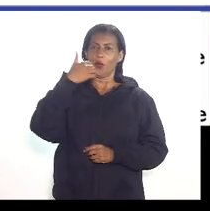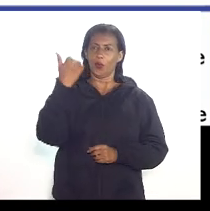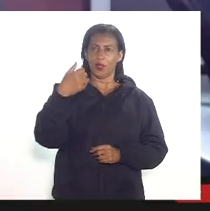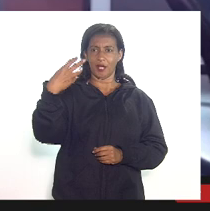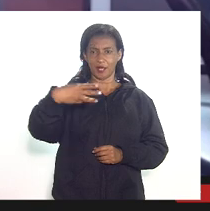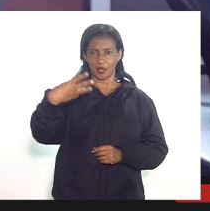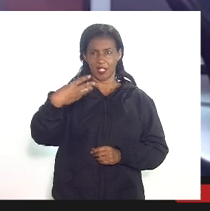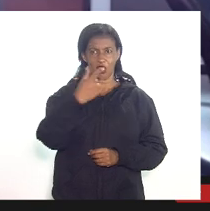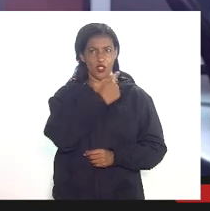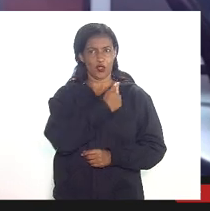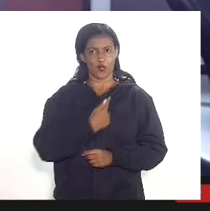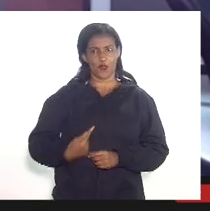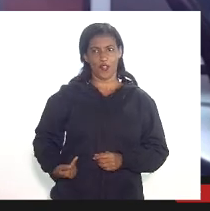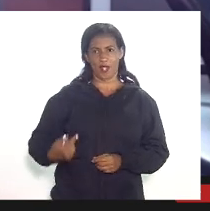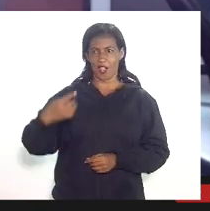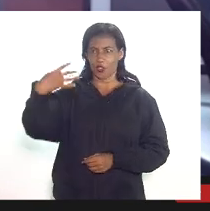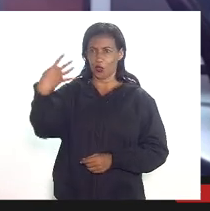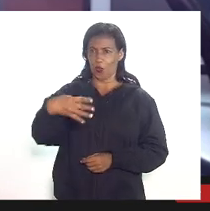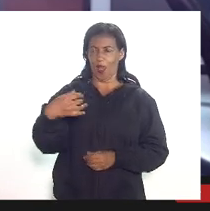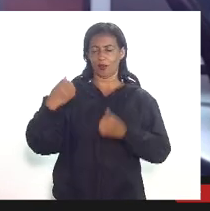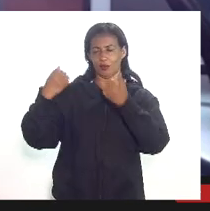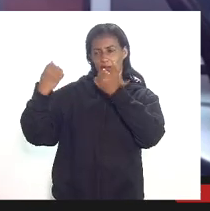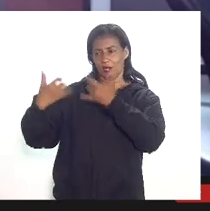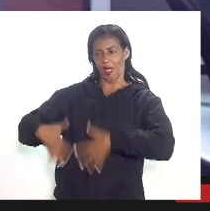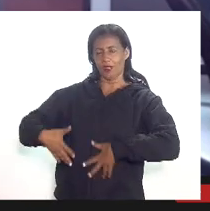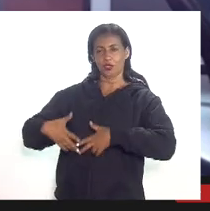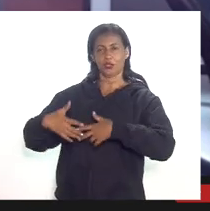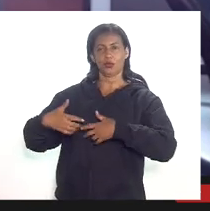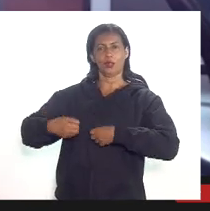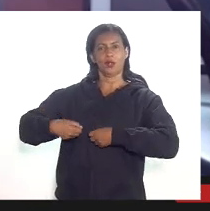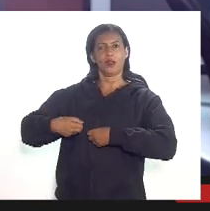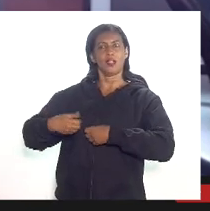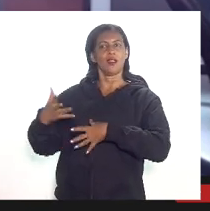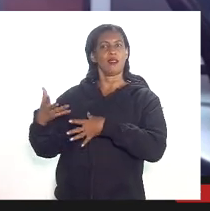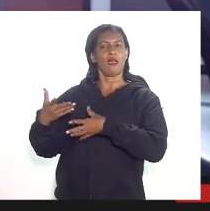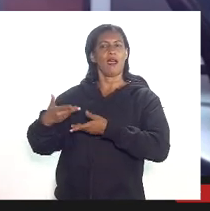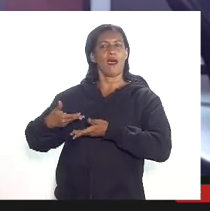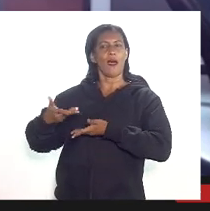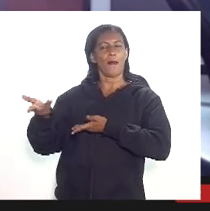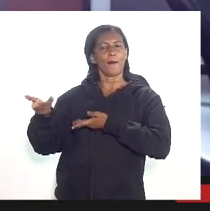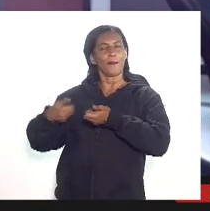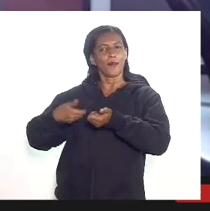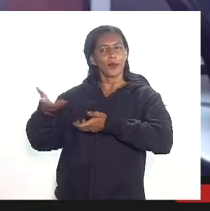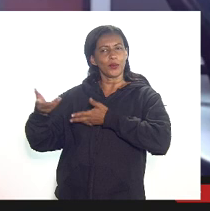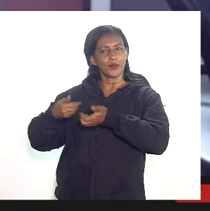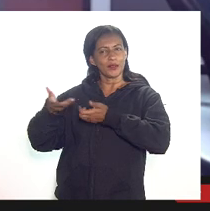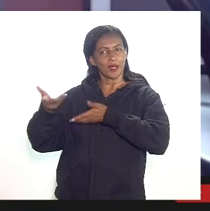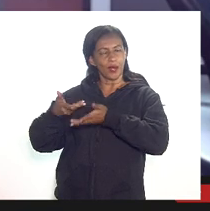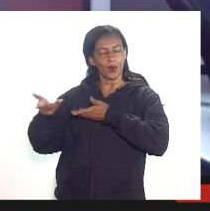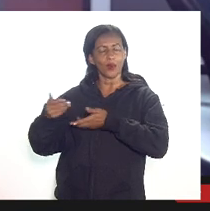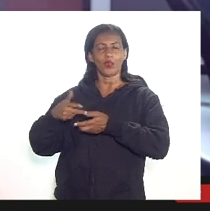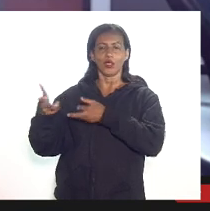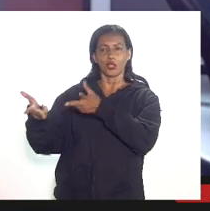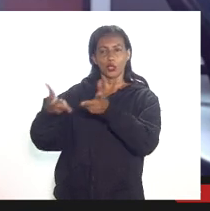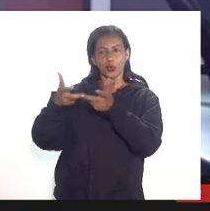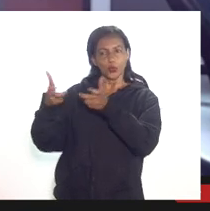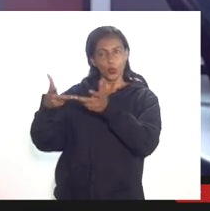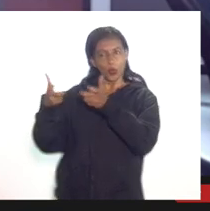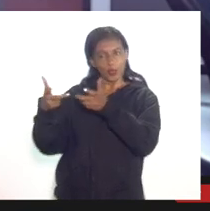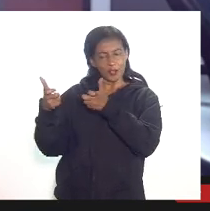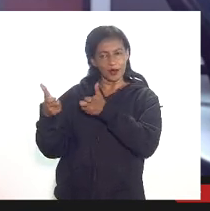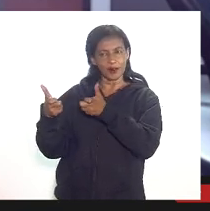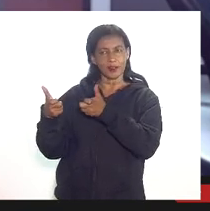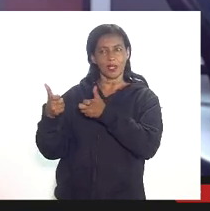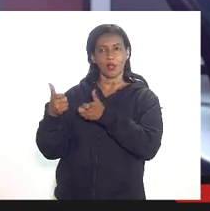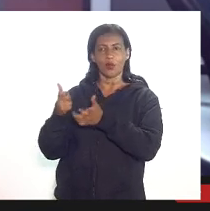governamentais item 4 gastos na produção item 5 investimentos na fase de exploração item 6